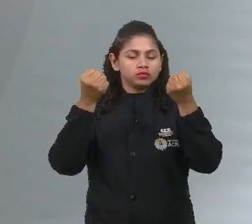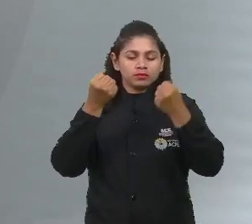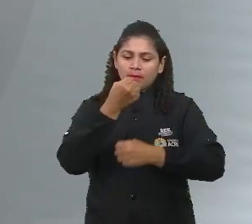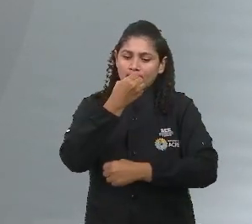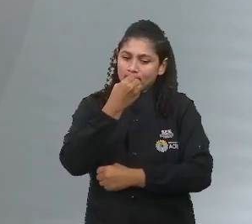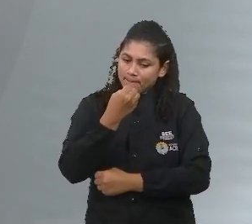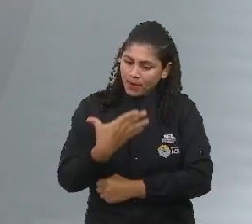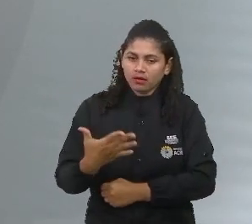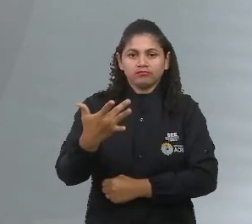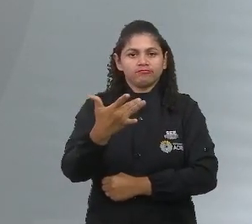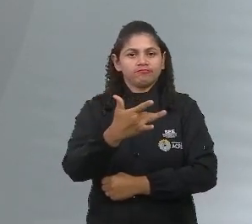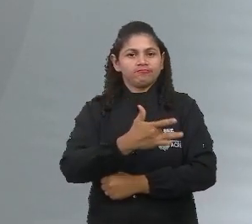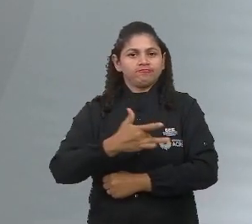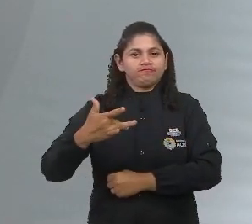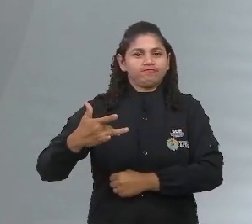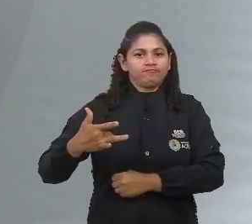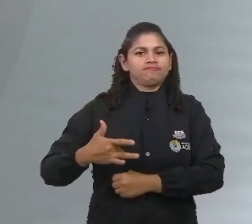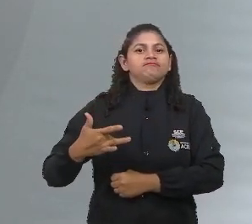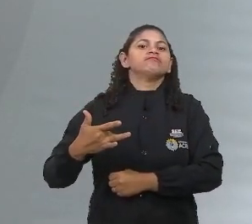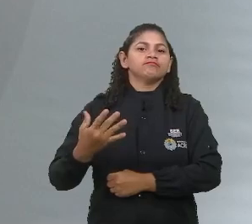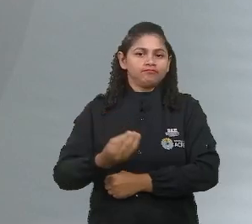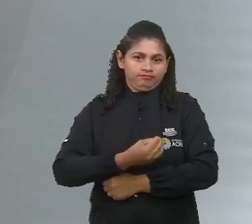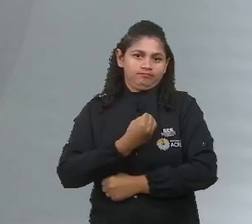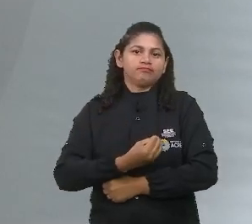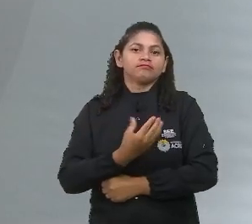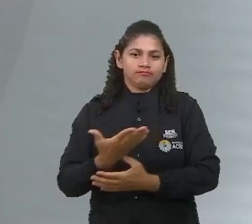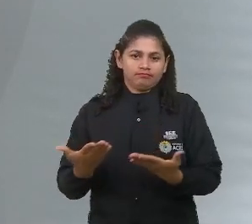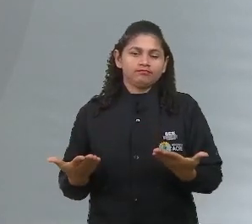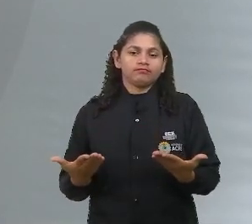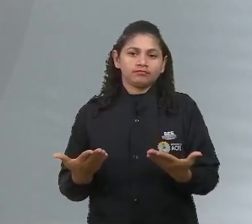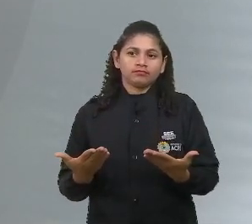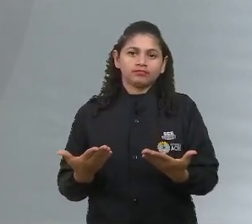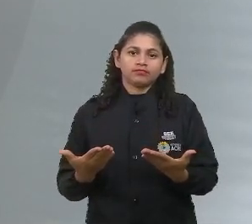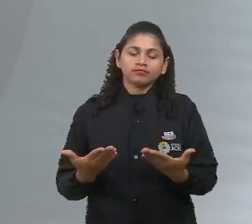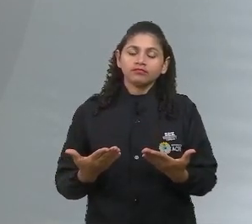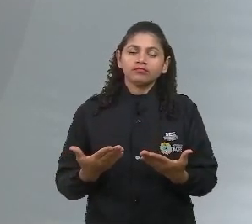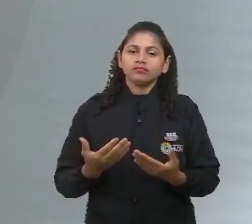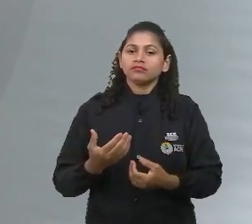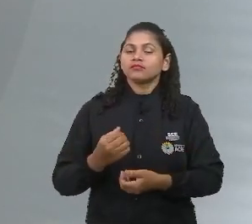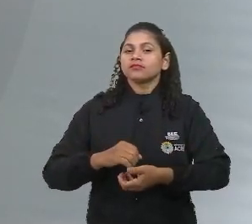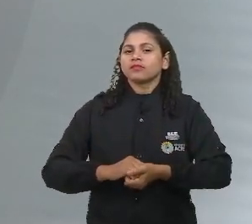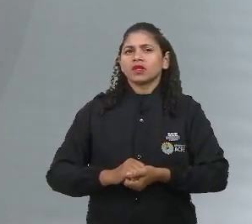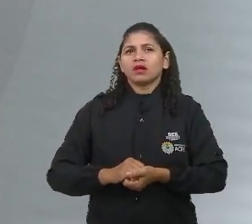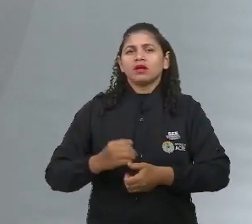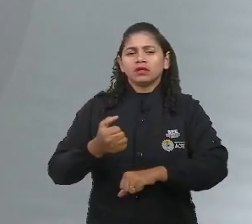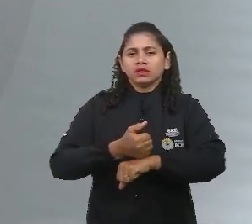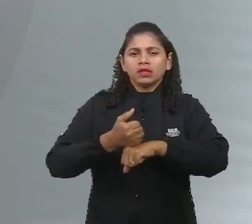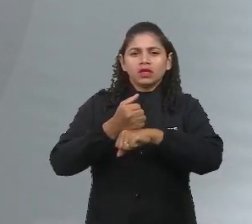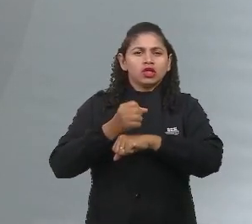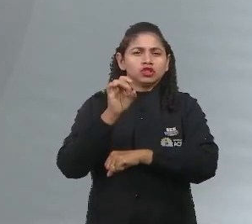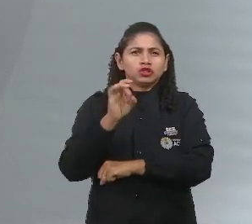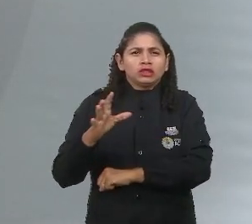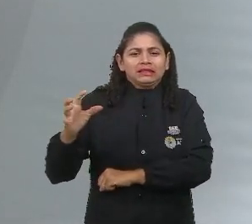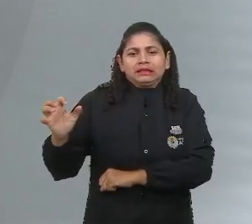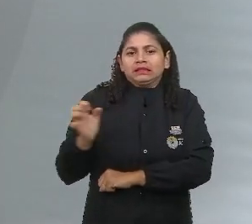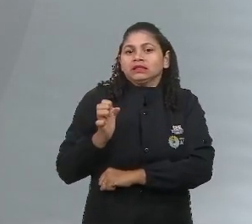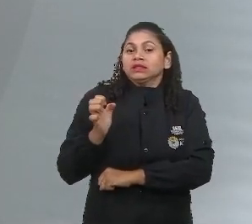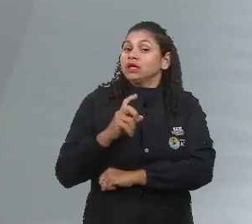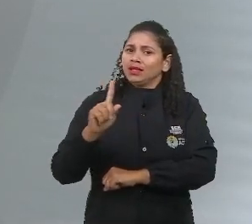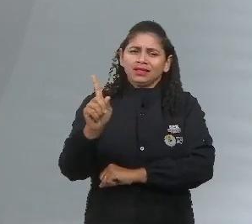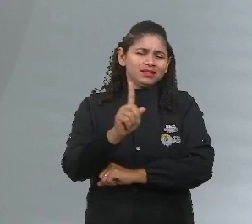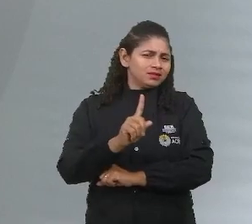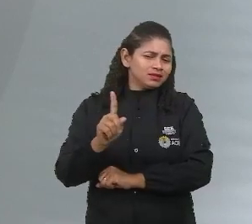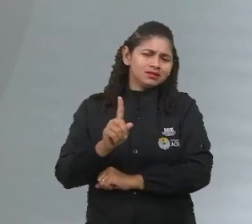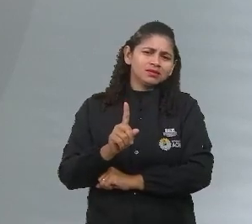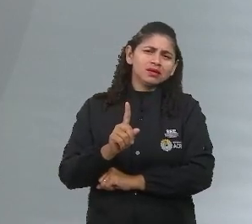qualidade de vida. Entendemos que já a qualidade de vida não é apenas, eu sou rico, às vezes você é rico, mas